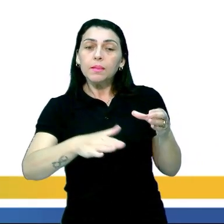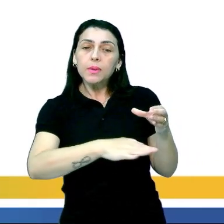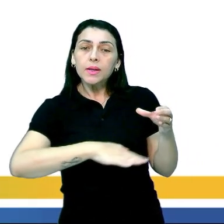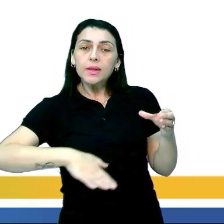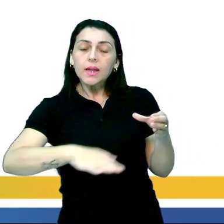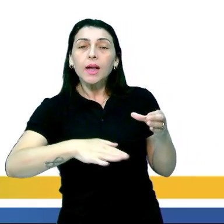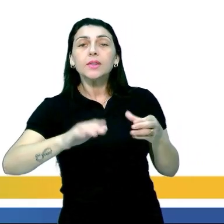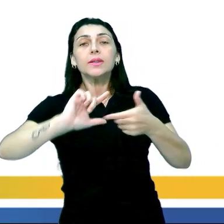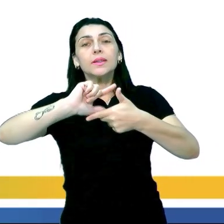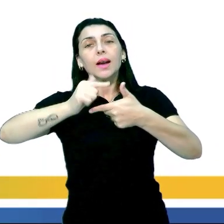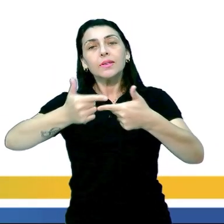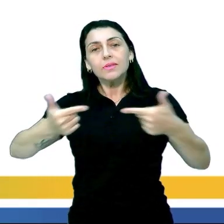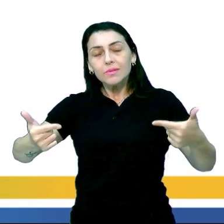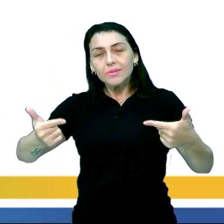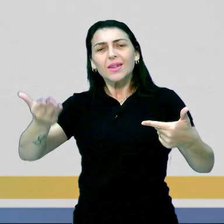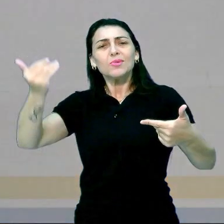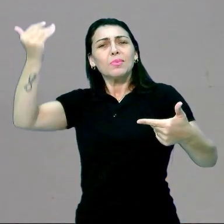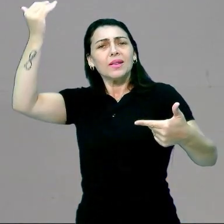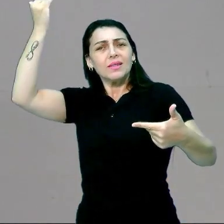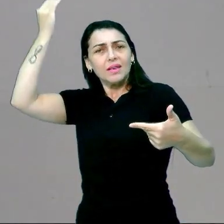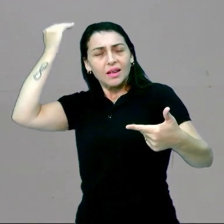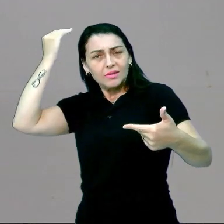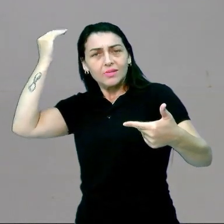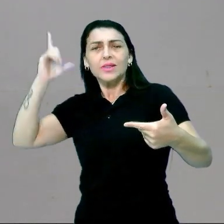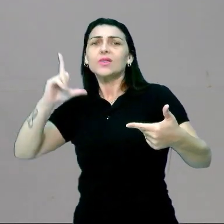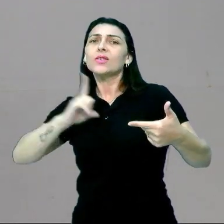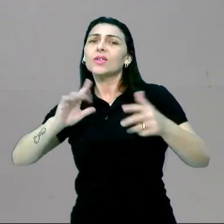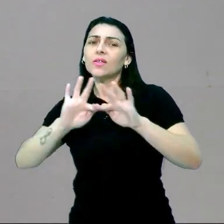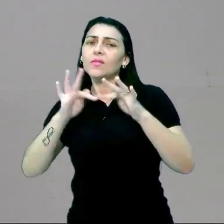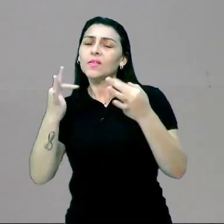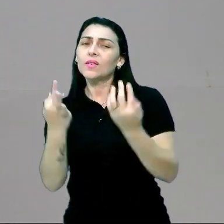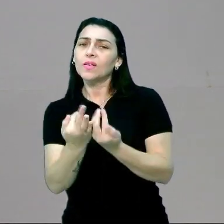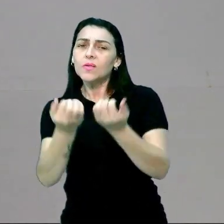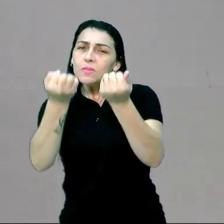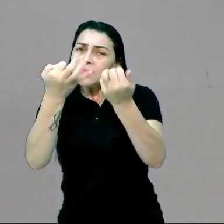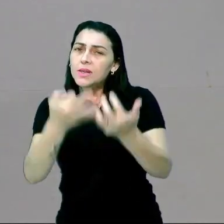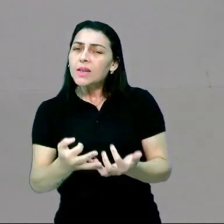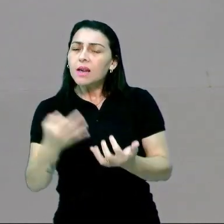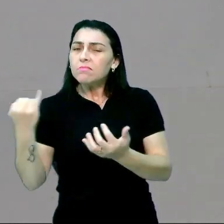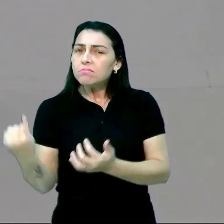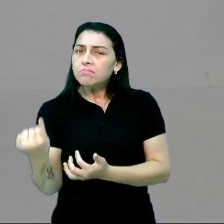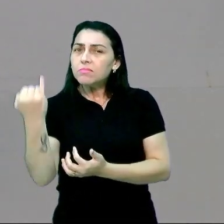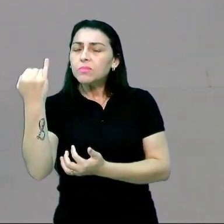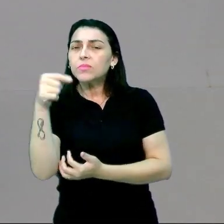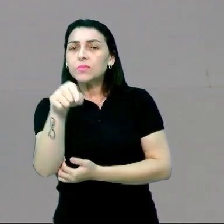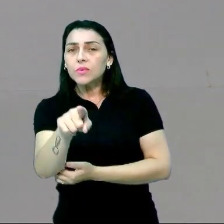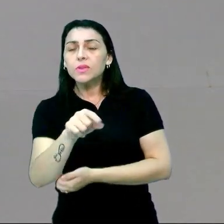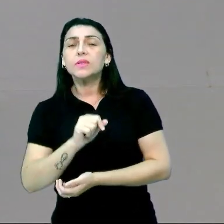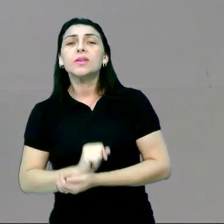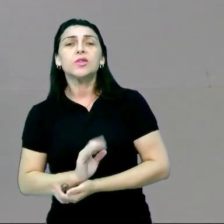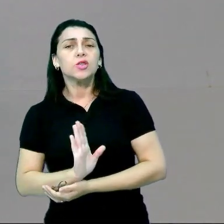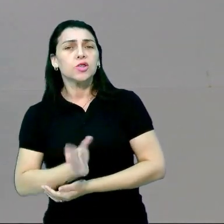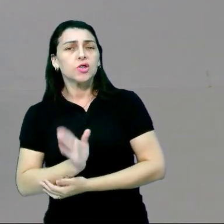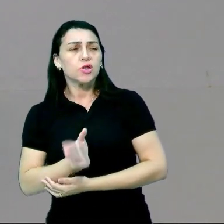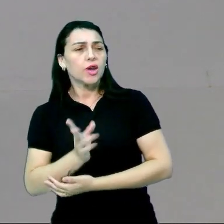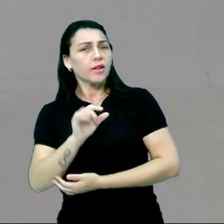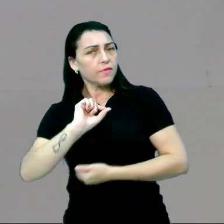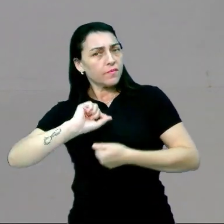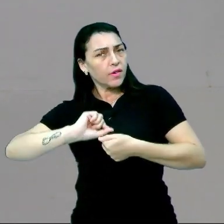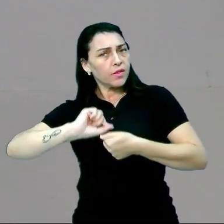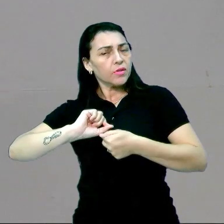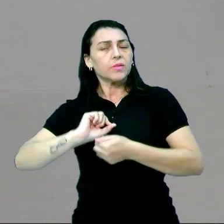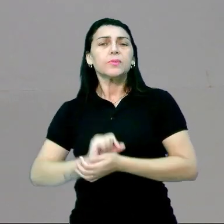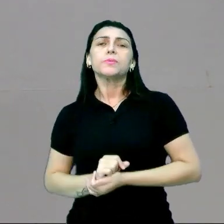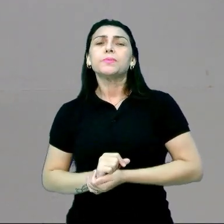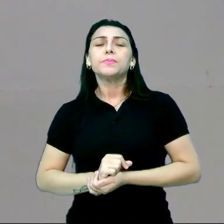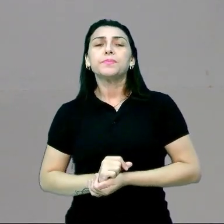sociabilidade tradicionais. Eu vou ponderar aqui uma coisa muito interessante que, certamente, você já deve ter feito.